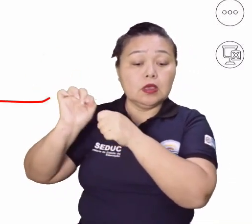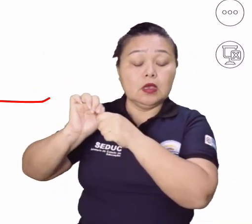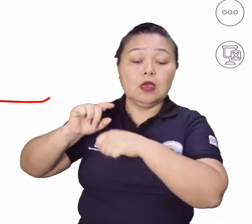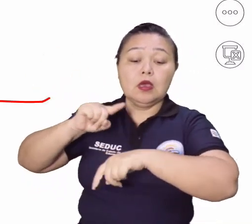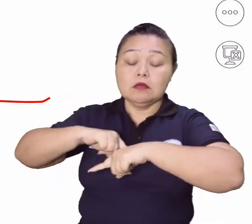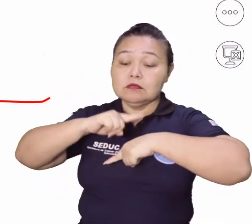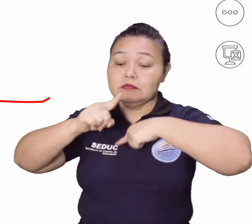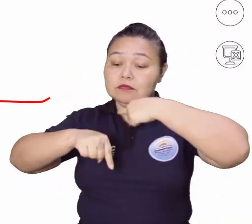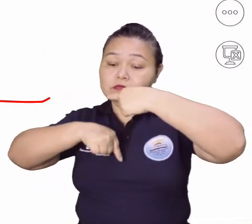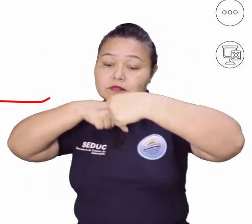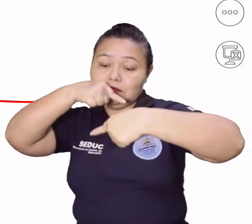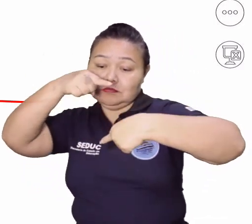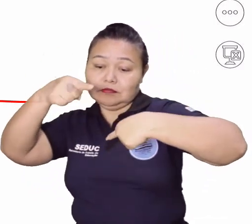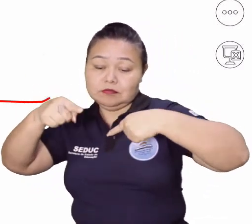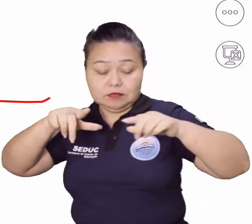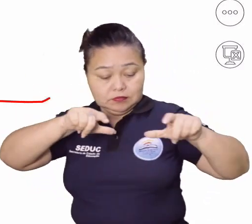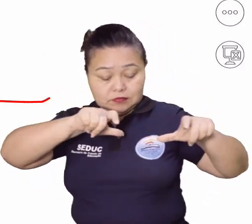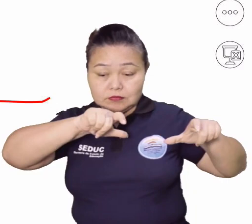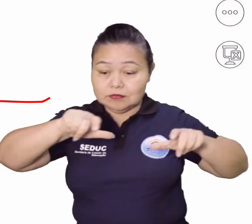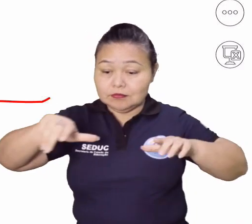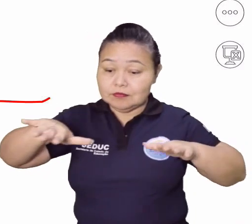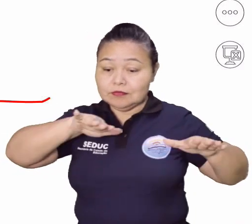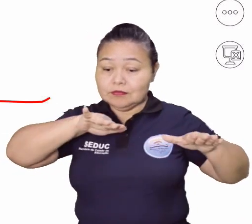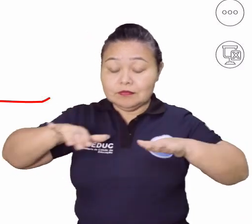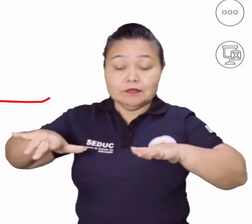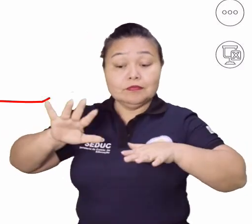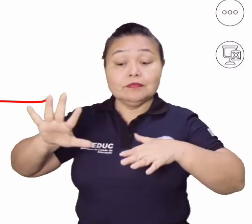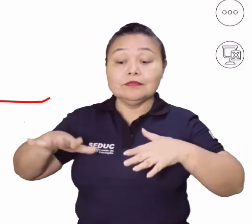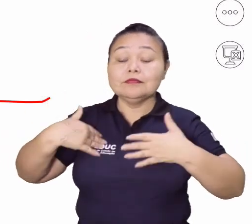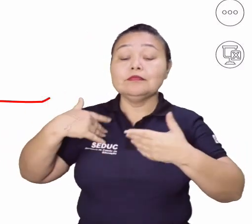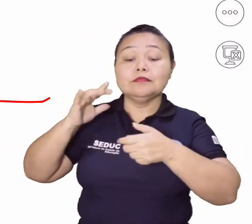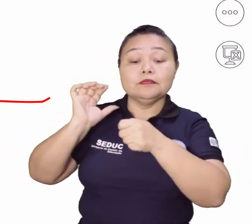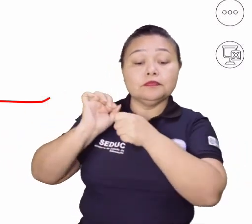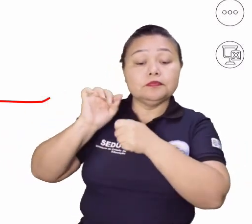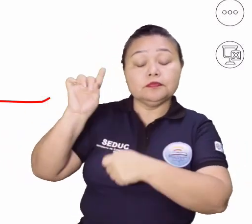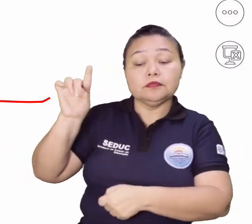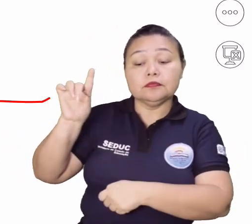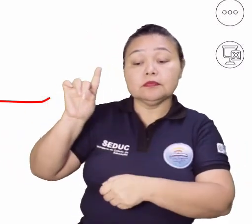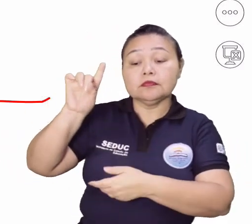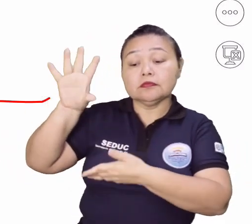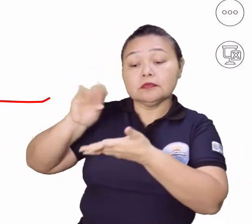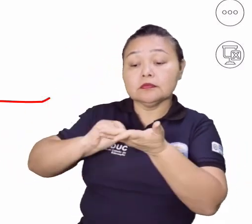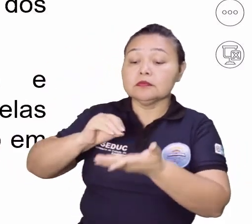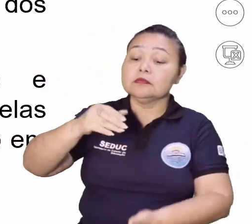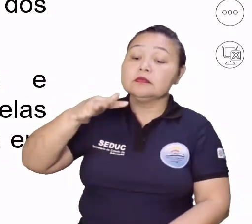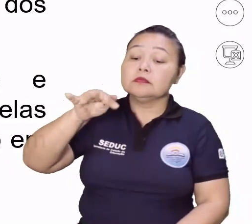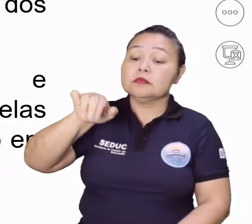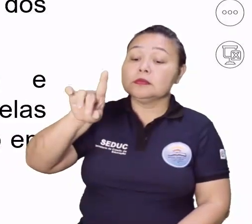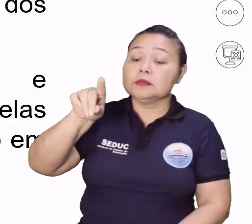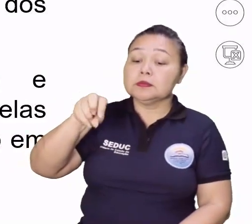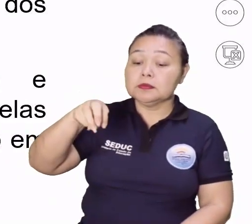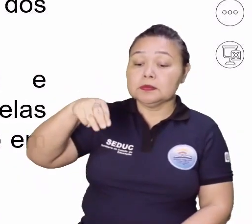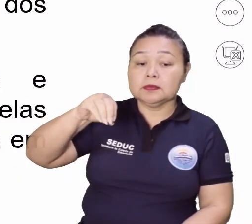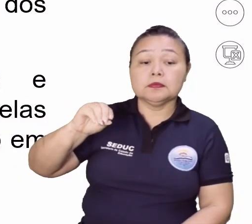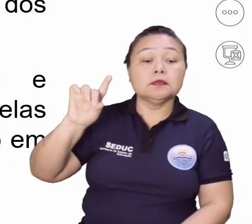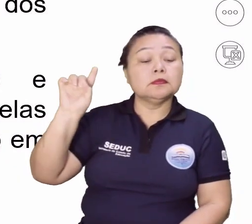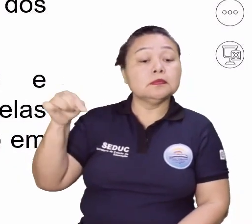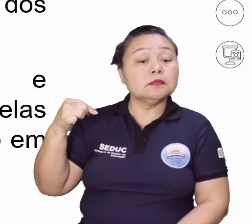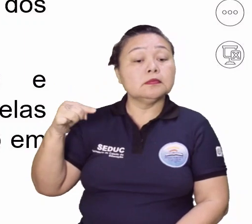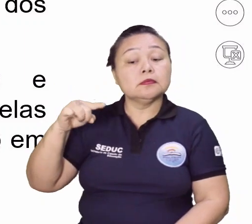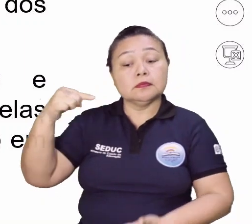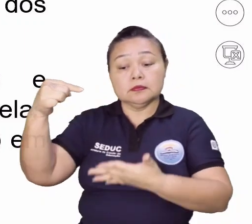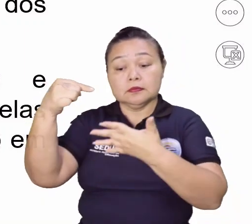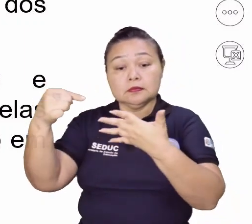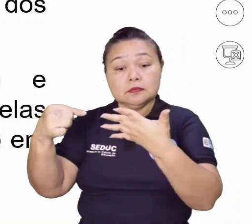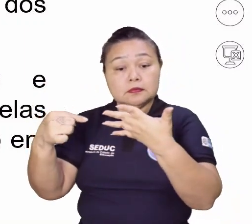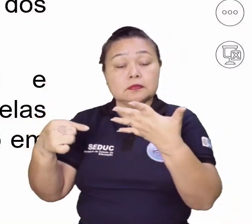Aquela esteira é inspirada no modelo do fordismo, né? Agora vamos